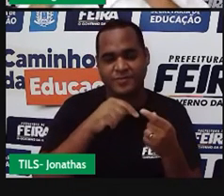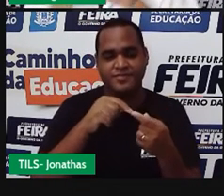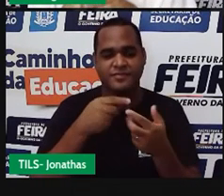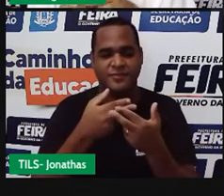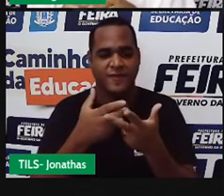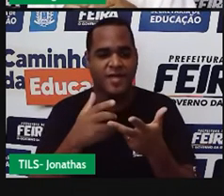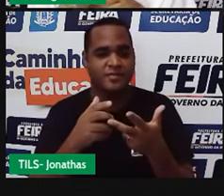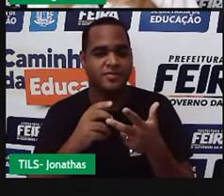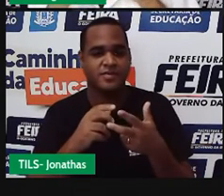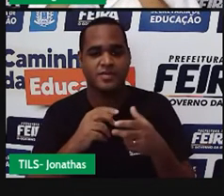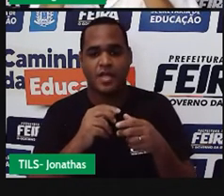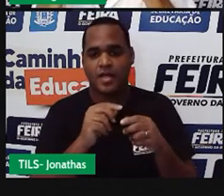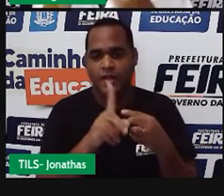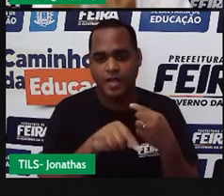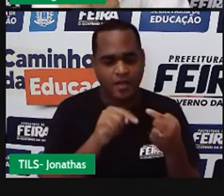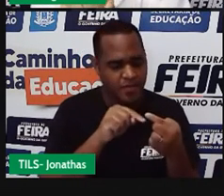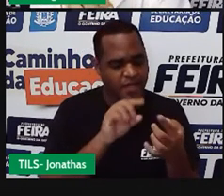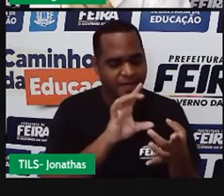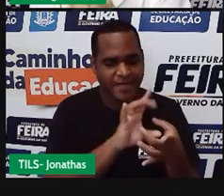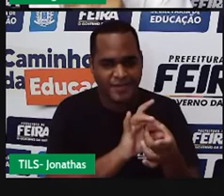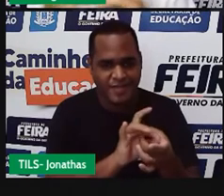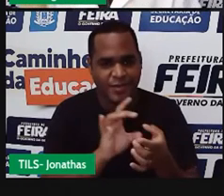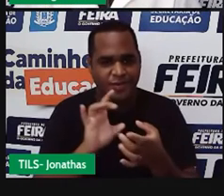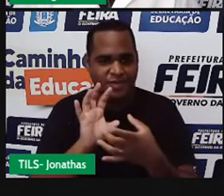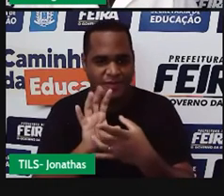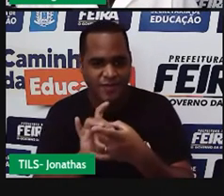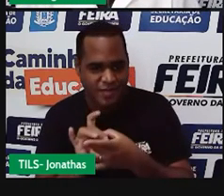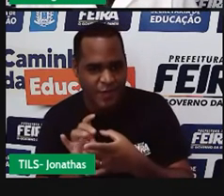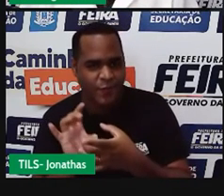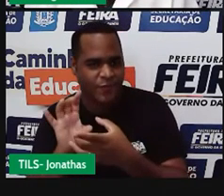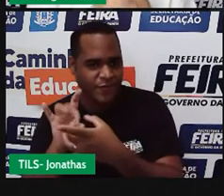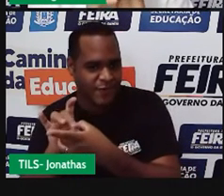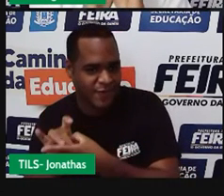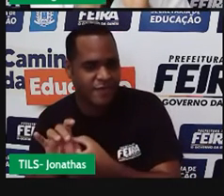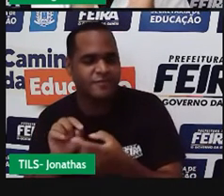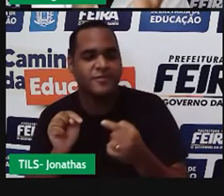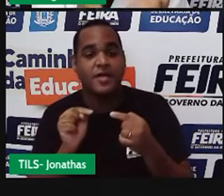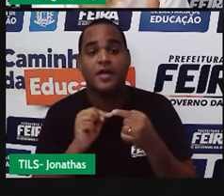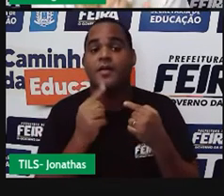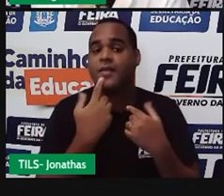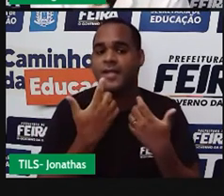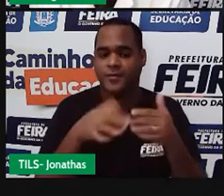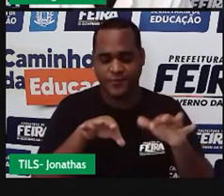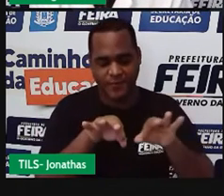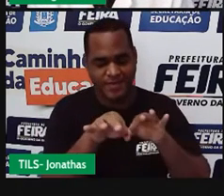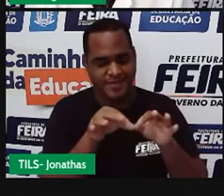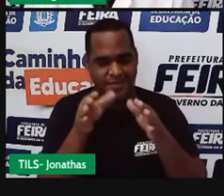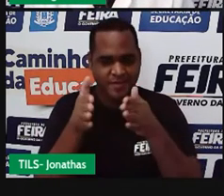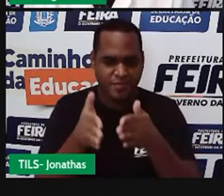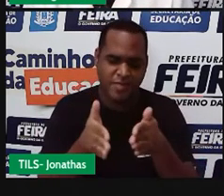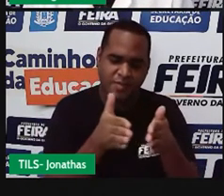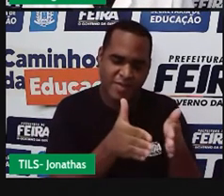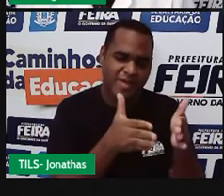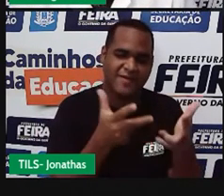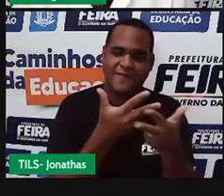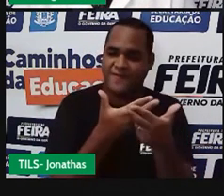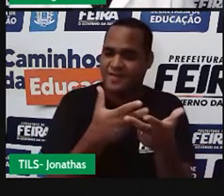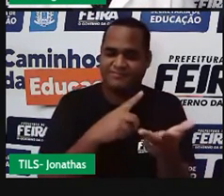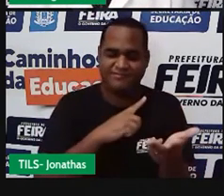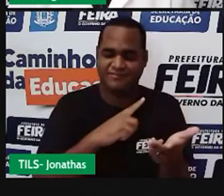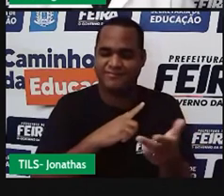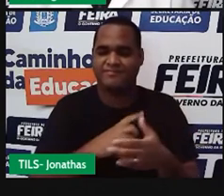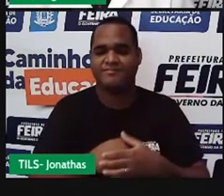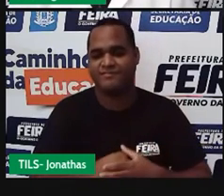eles associam algumas coisas, eles organizam as coisas, né?